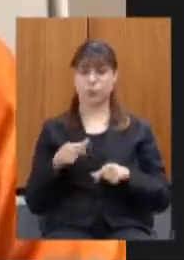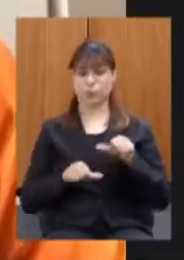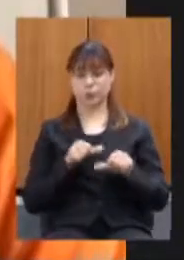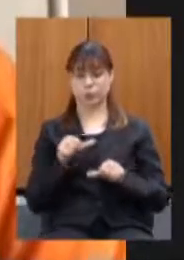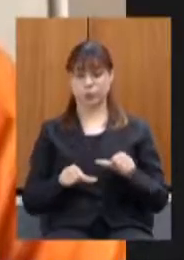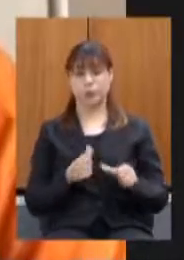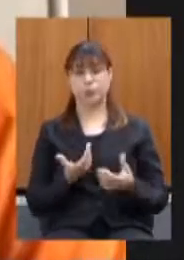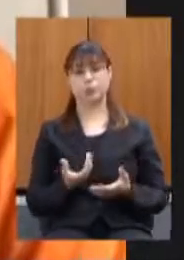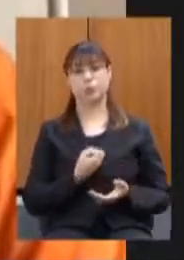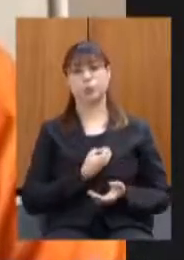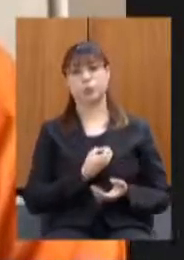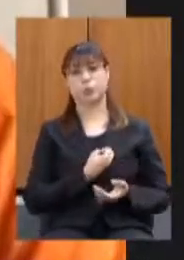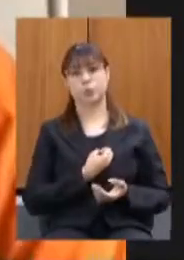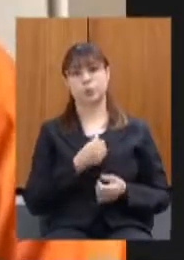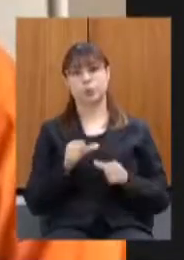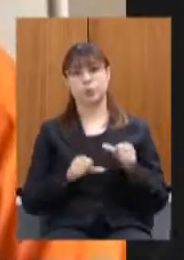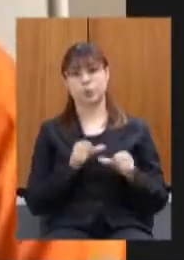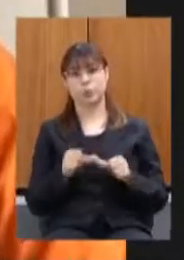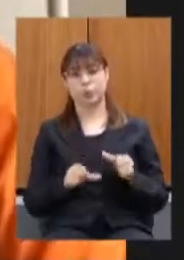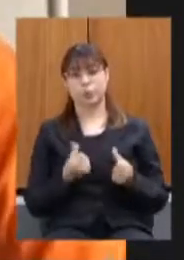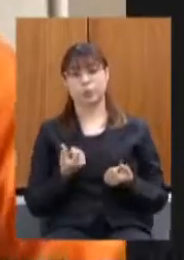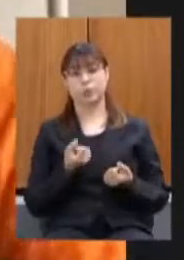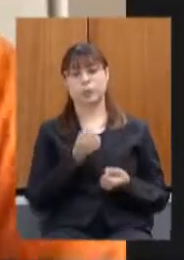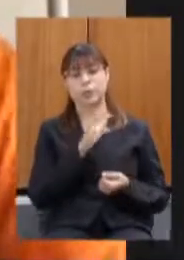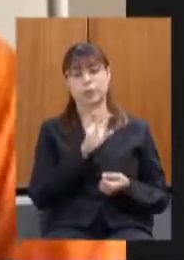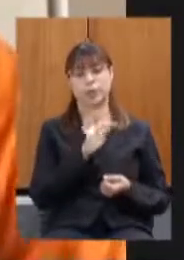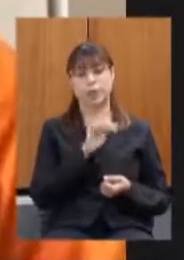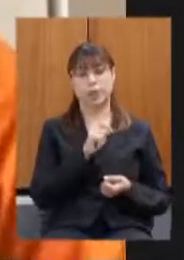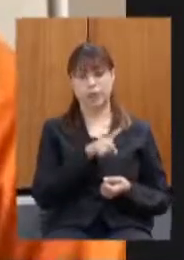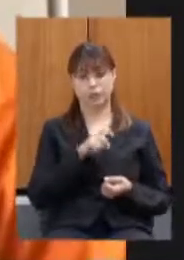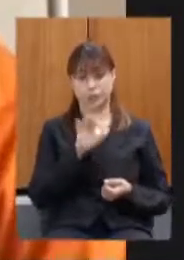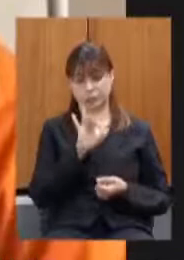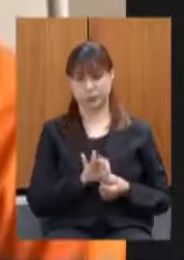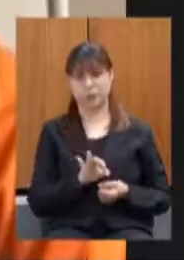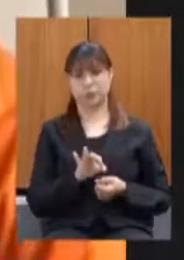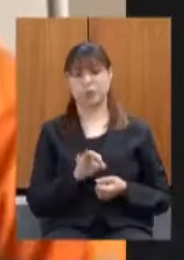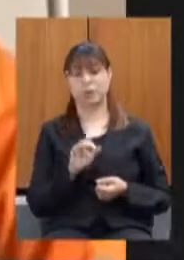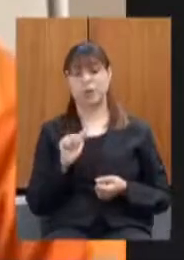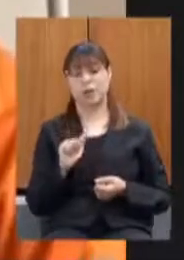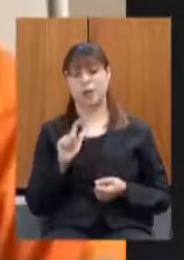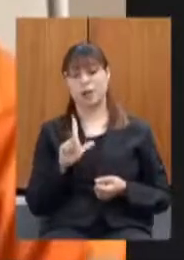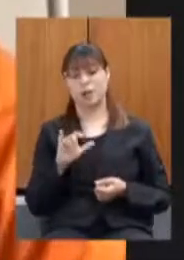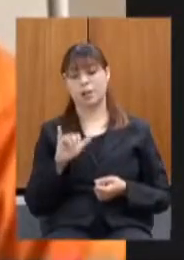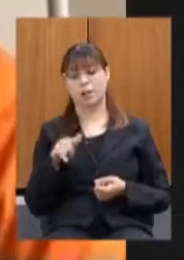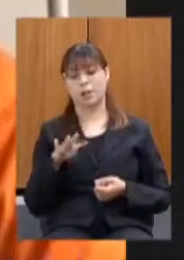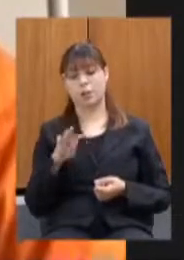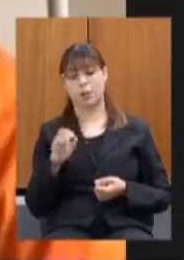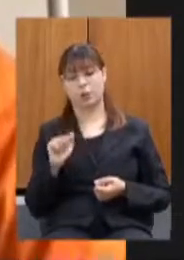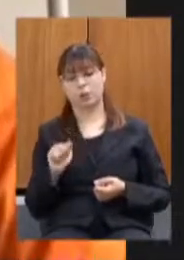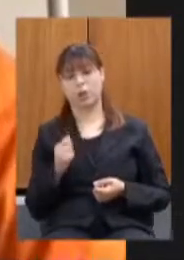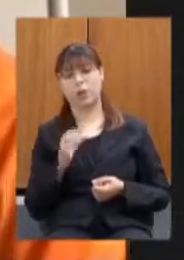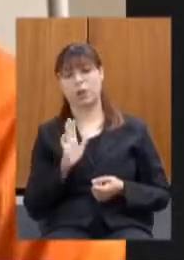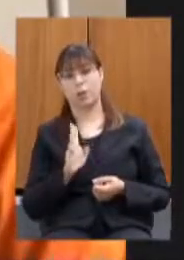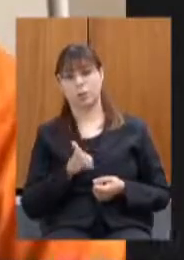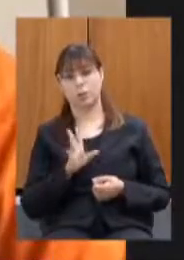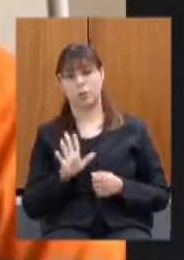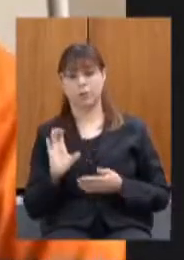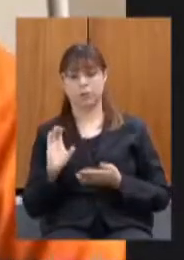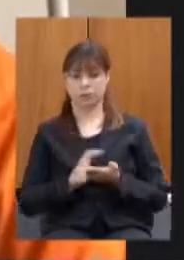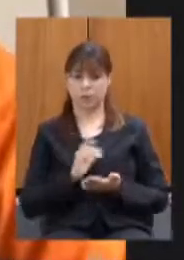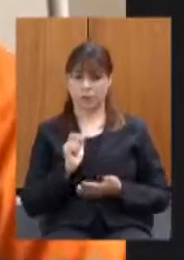número que vai ser utilizado como indicador de qual que o imposto vai ser cobrado a líquida se mantém mas a arrecadação aumenta